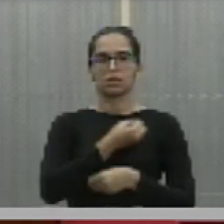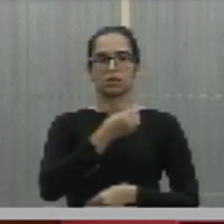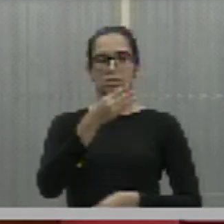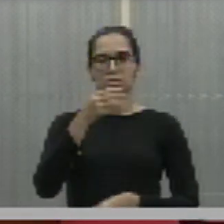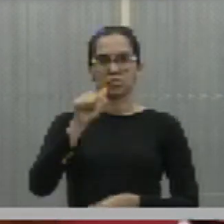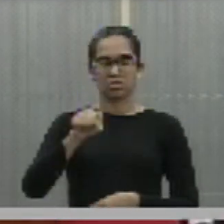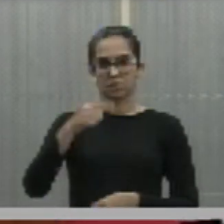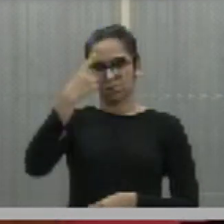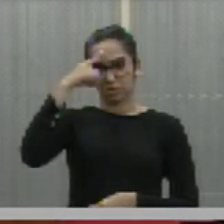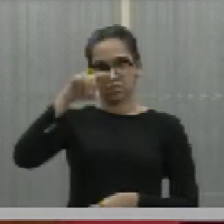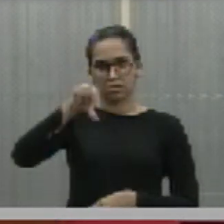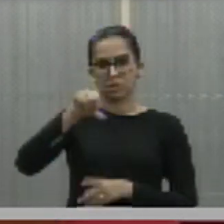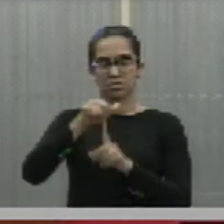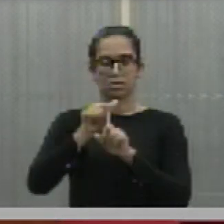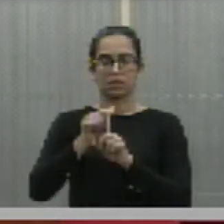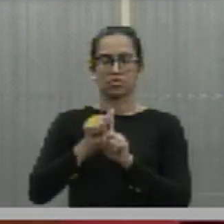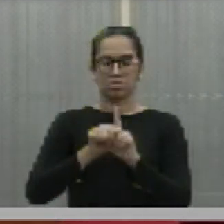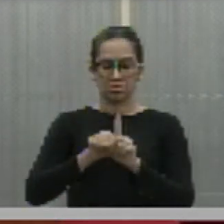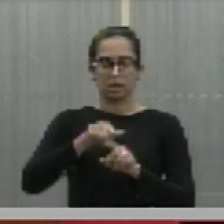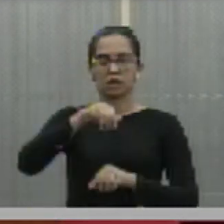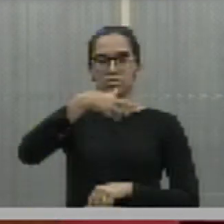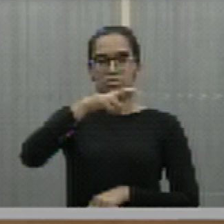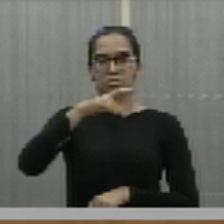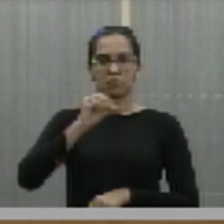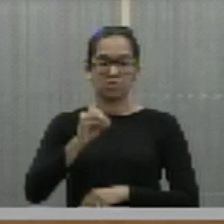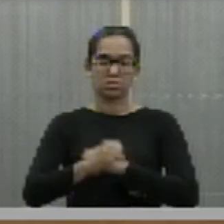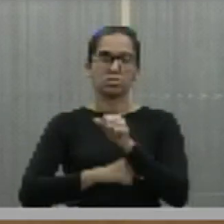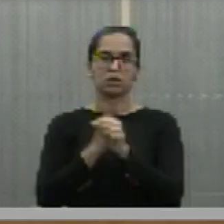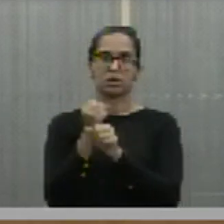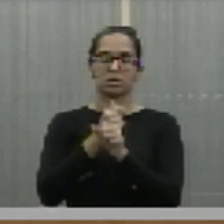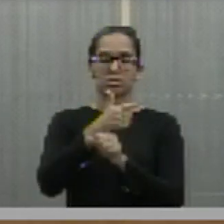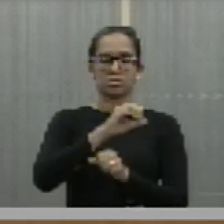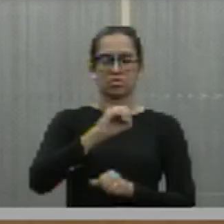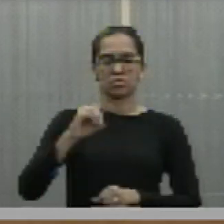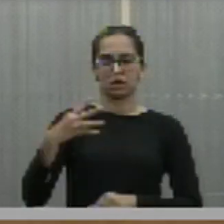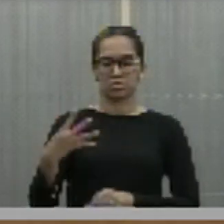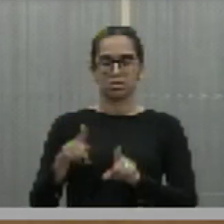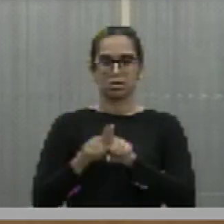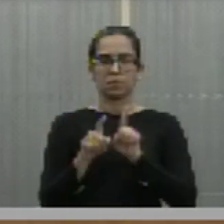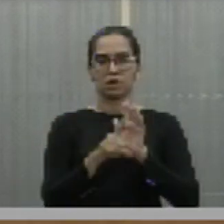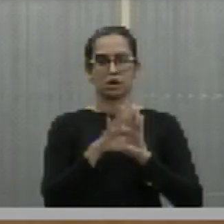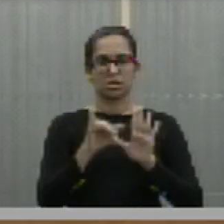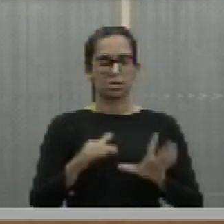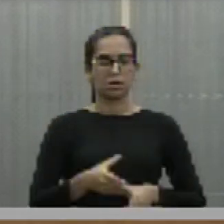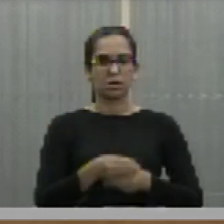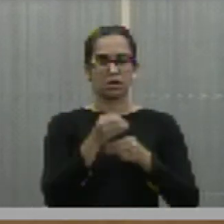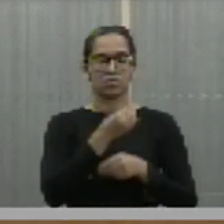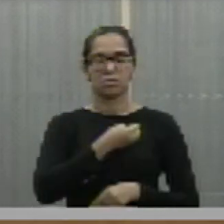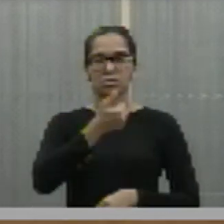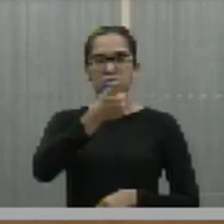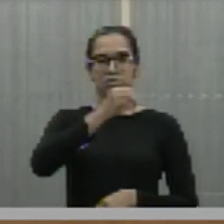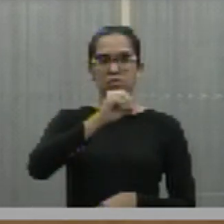de 9 de março de 2004, e a lei complementar número 107, de